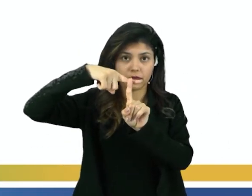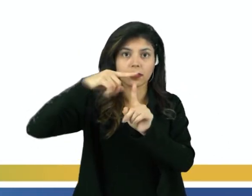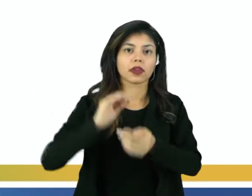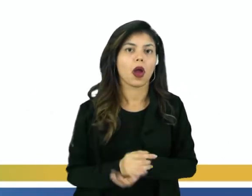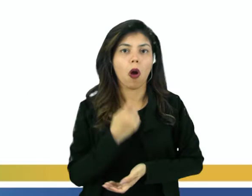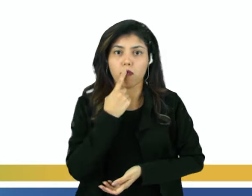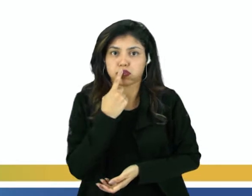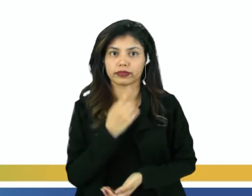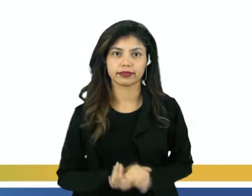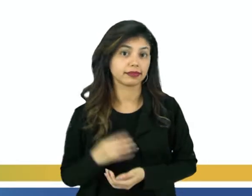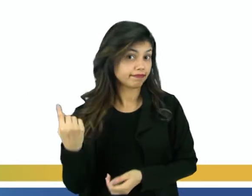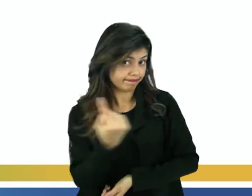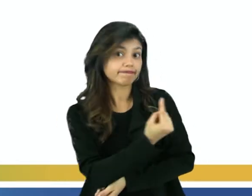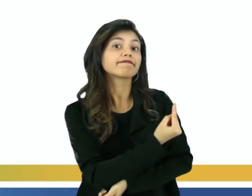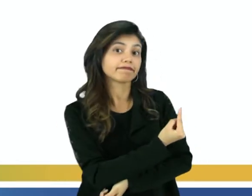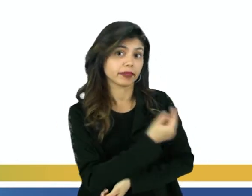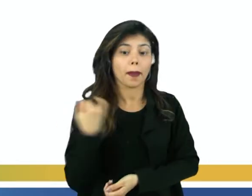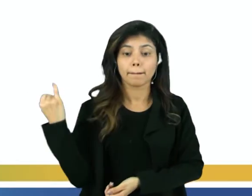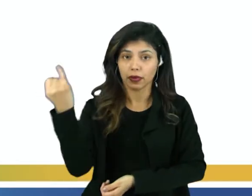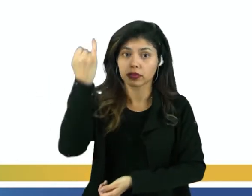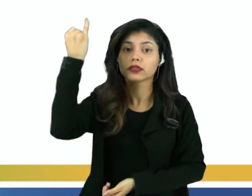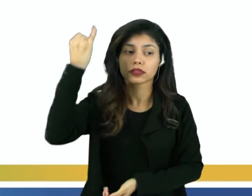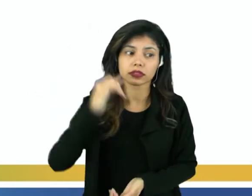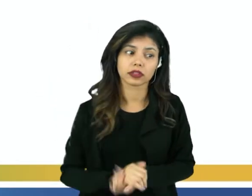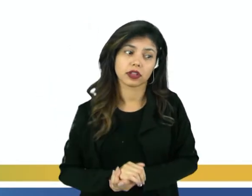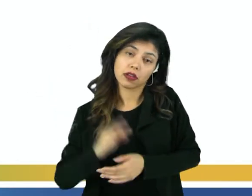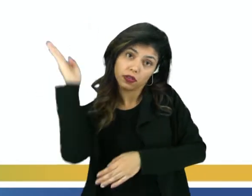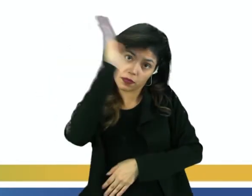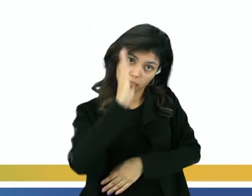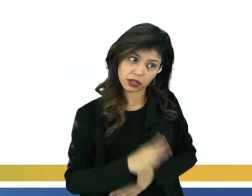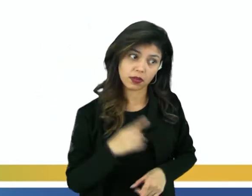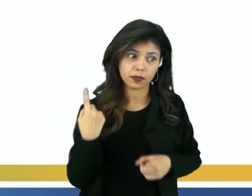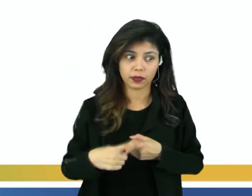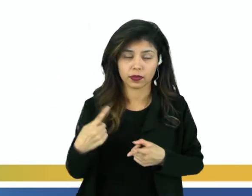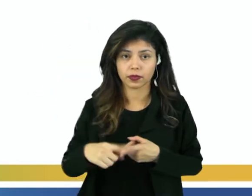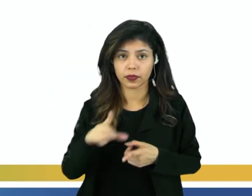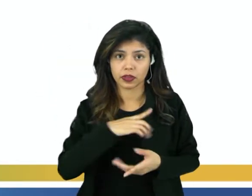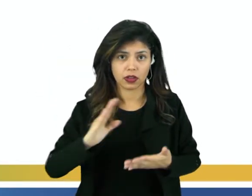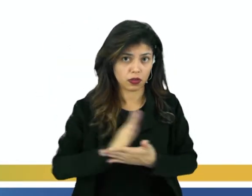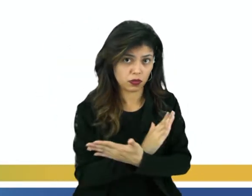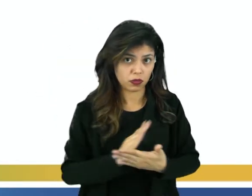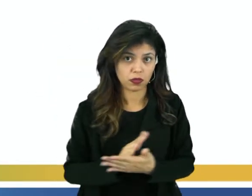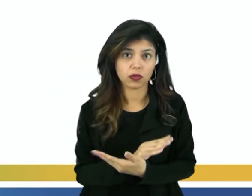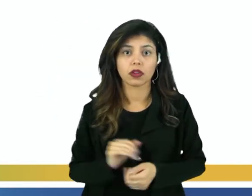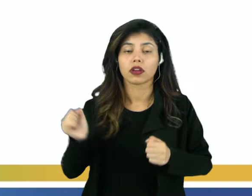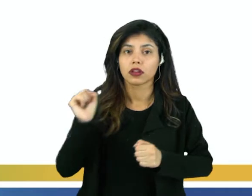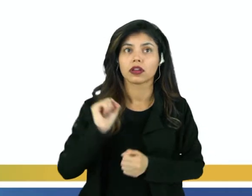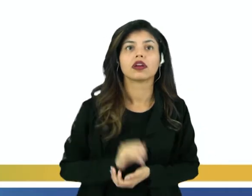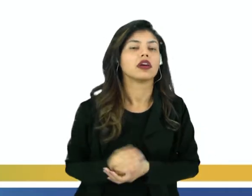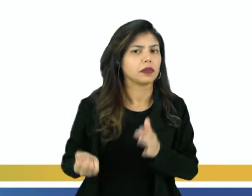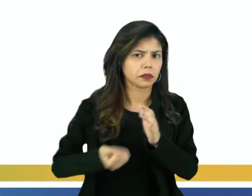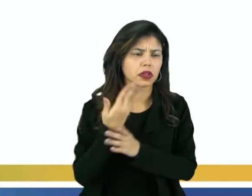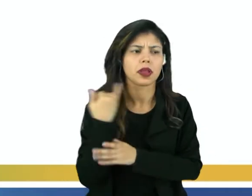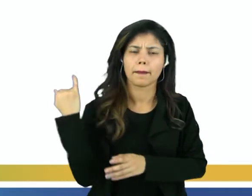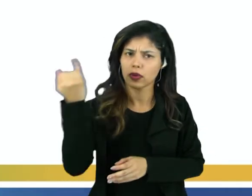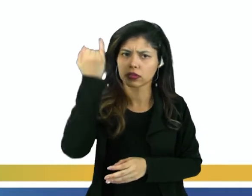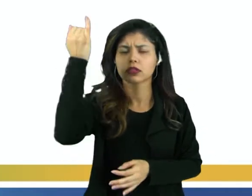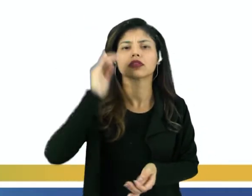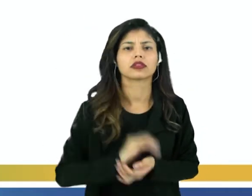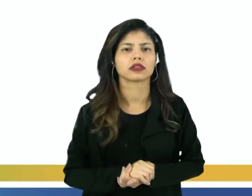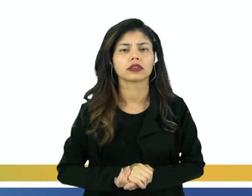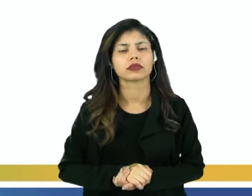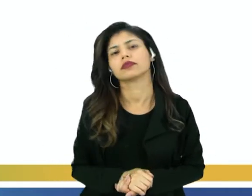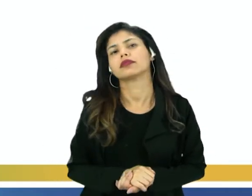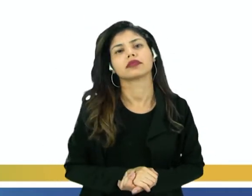nós, é uma bacia muito importante para o Brasil, porque aí tem algumas nascentes muito importantes que